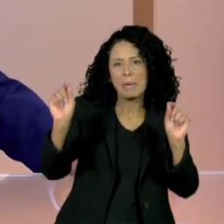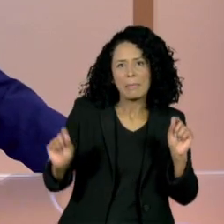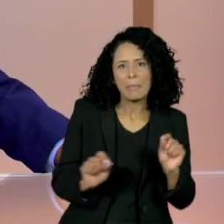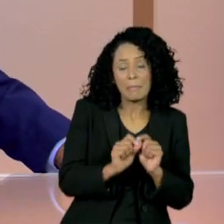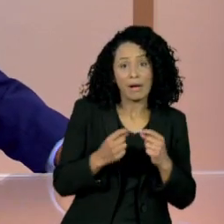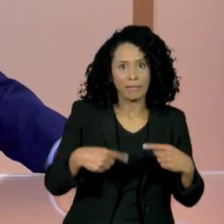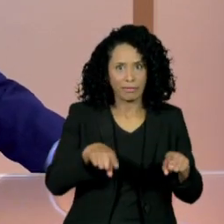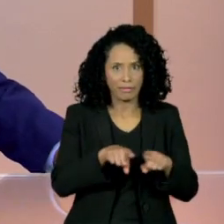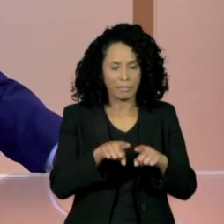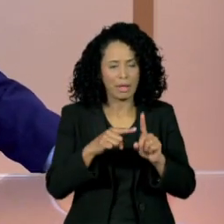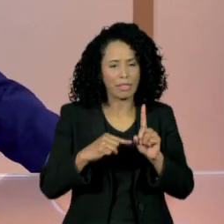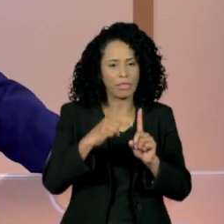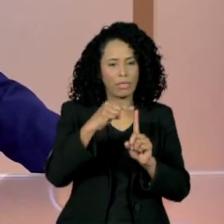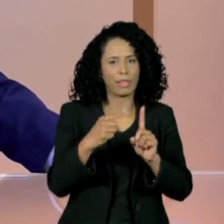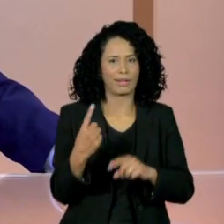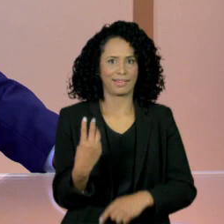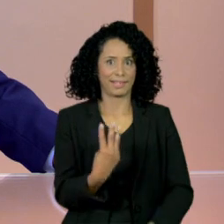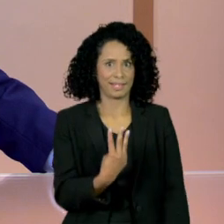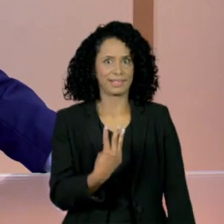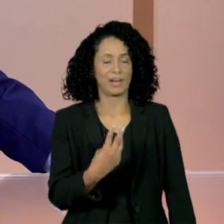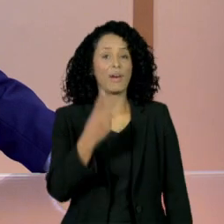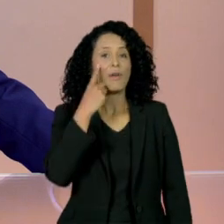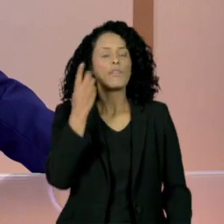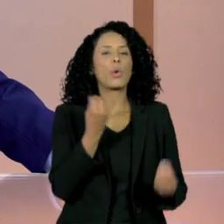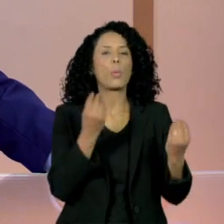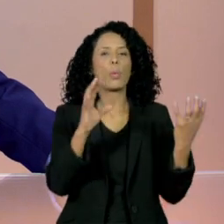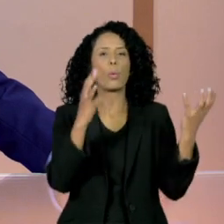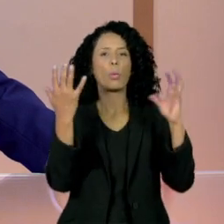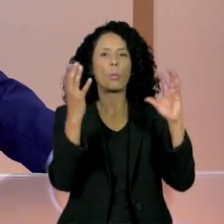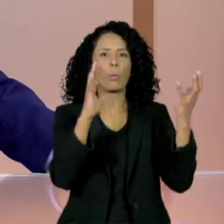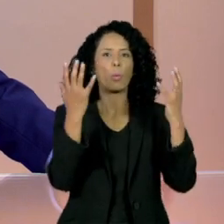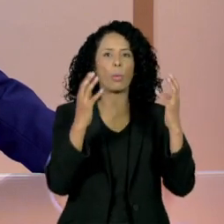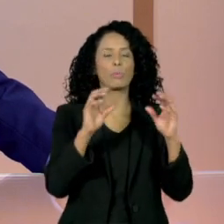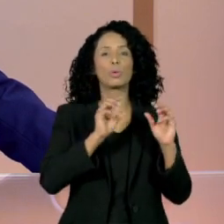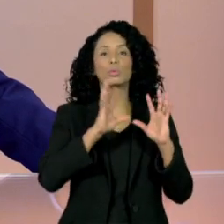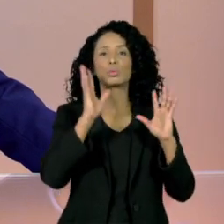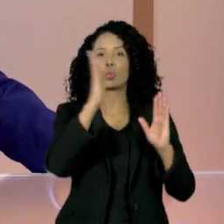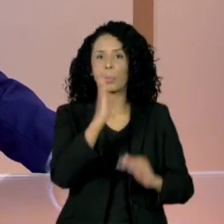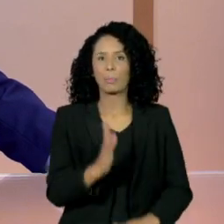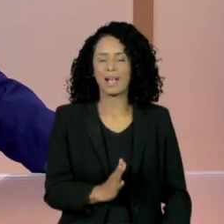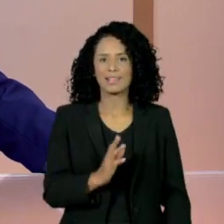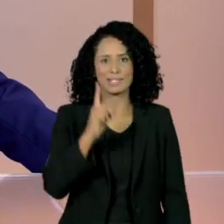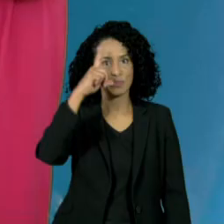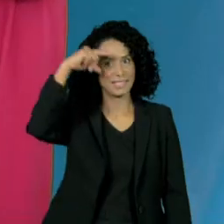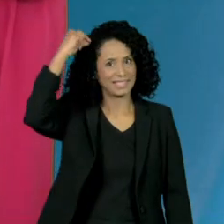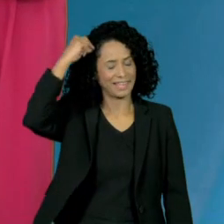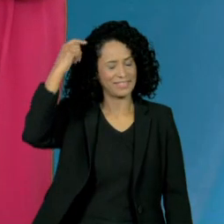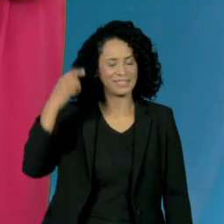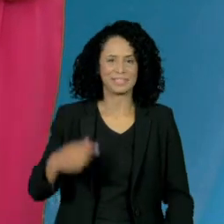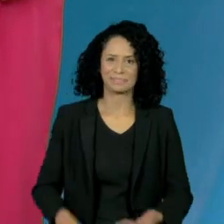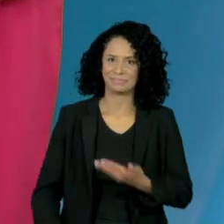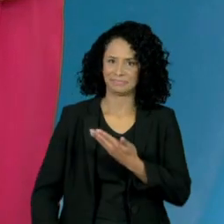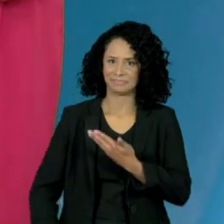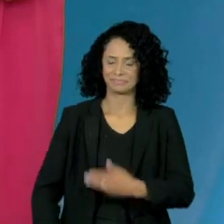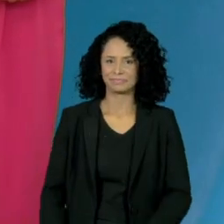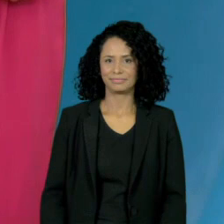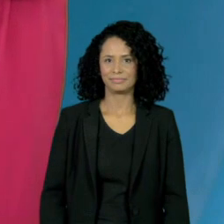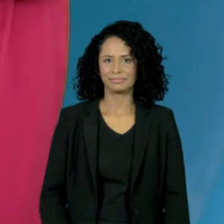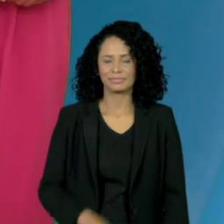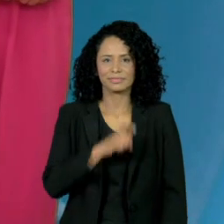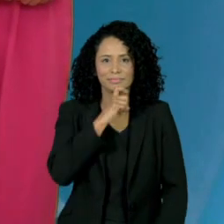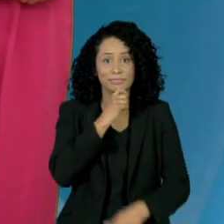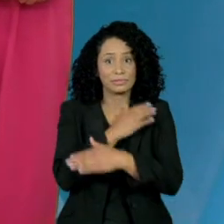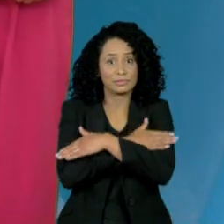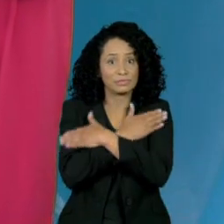agora temperaturas de 13 graus. Vamos então saber a previsão do tempo para todo o Brasil com a Stephanie Toso. O inverno começou